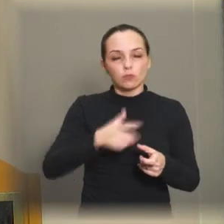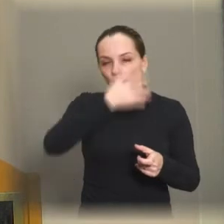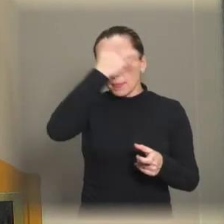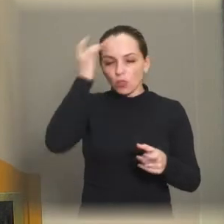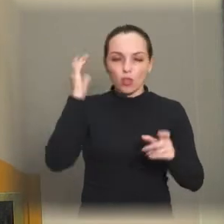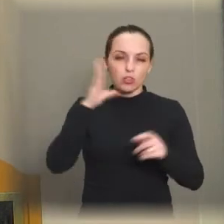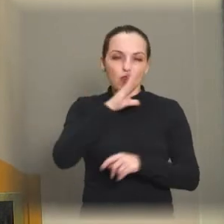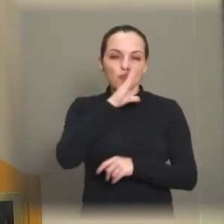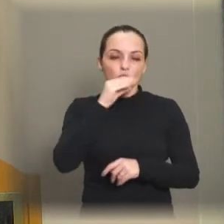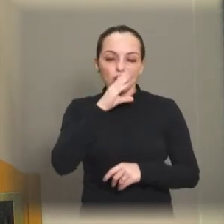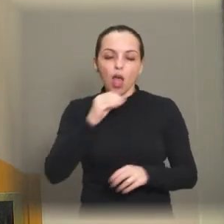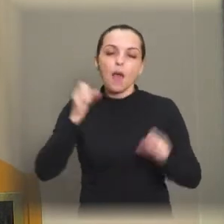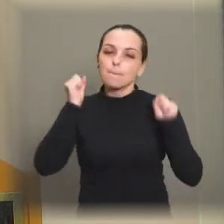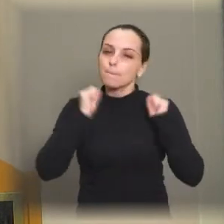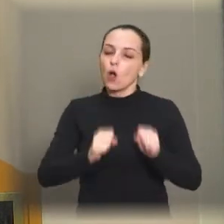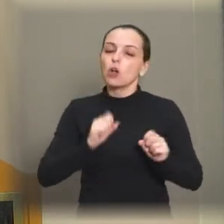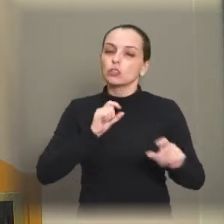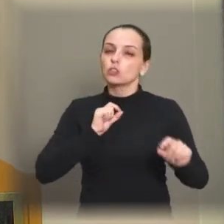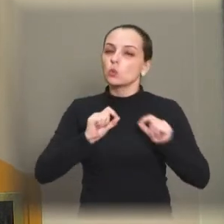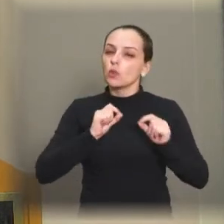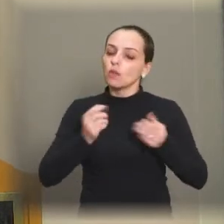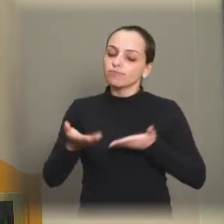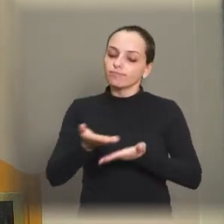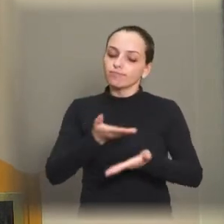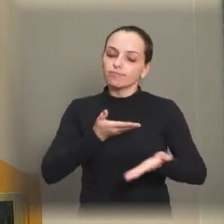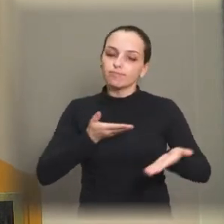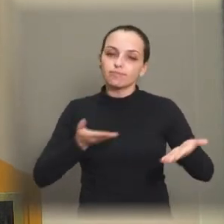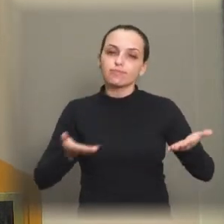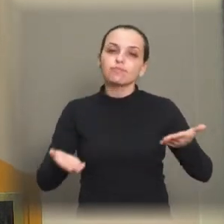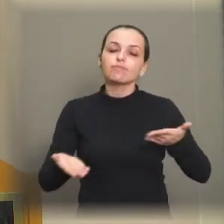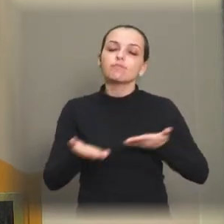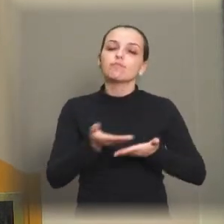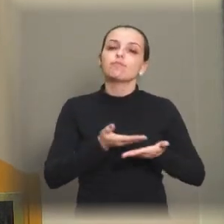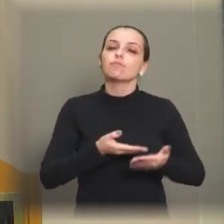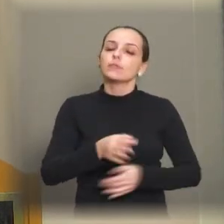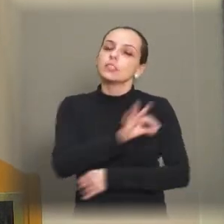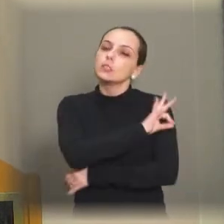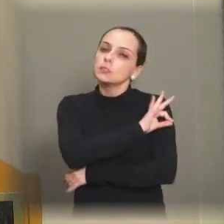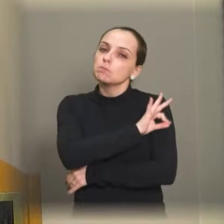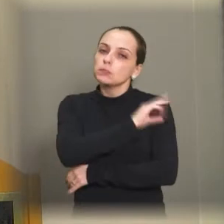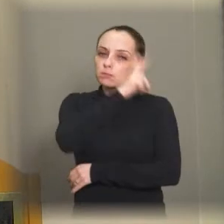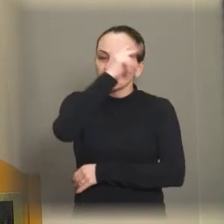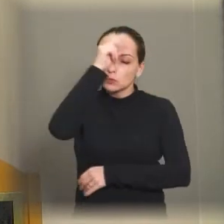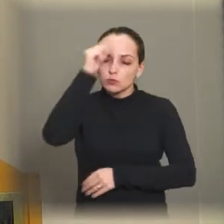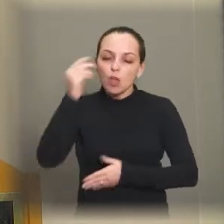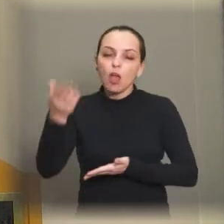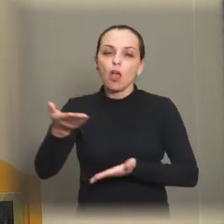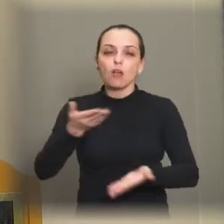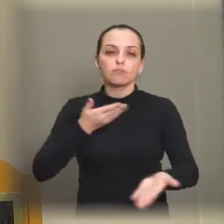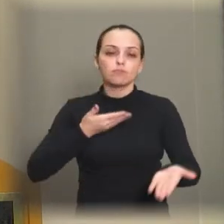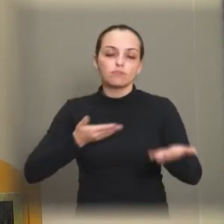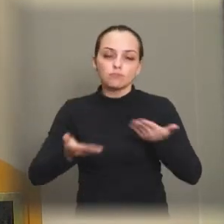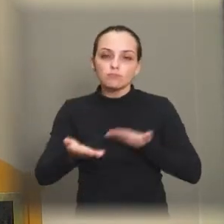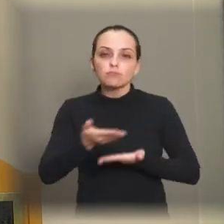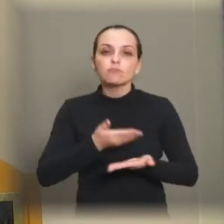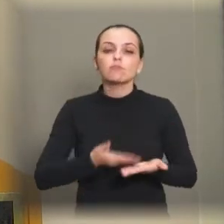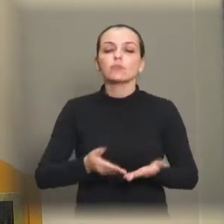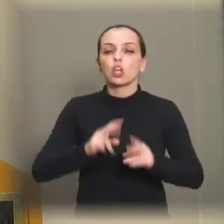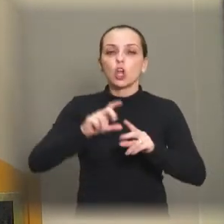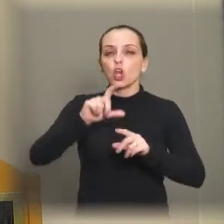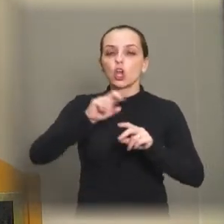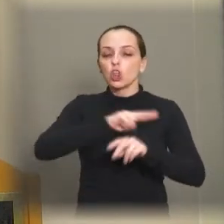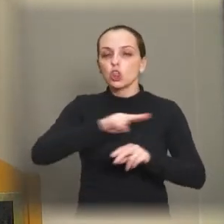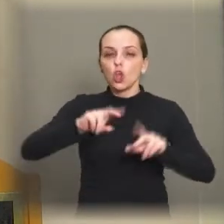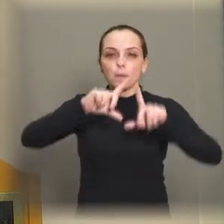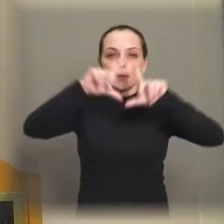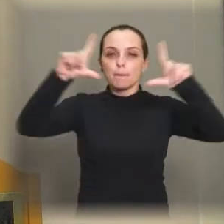pode dialogar com o governo municipal nesse espaço. foi dado o nome do Sr.